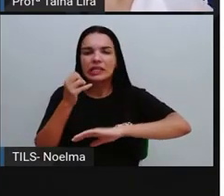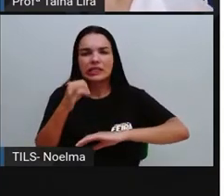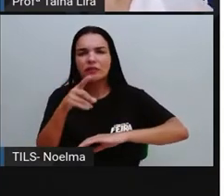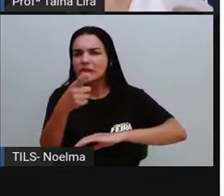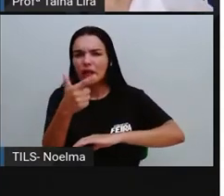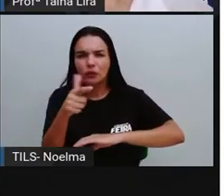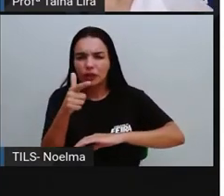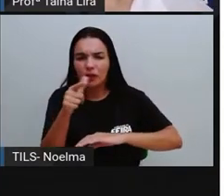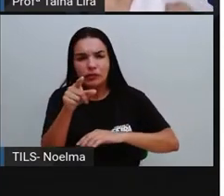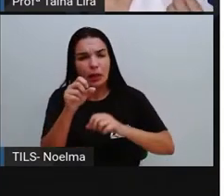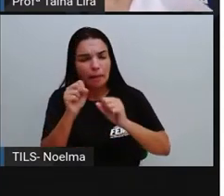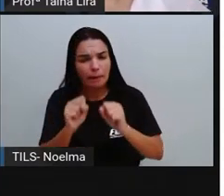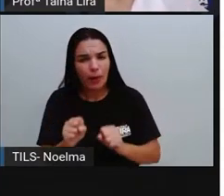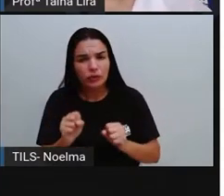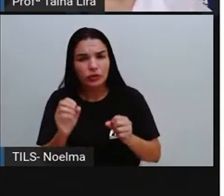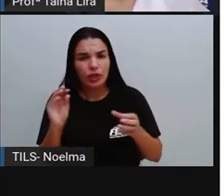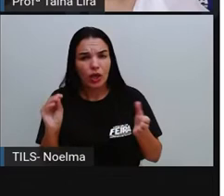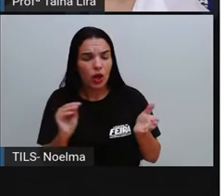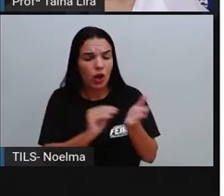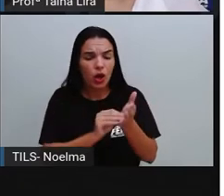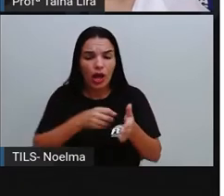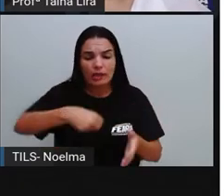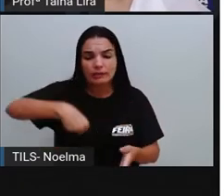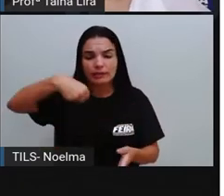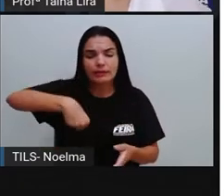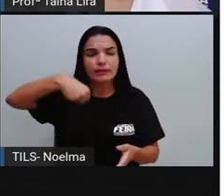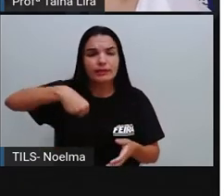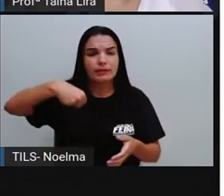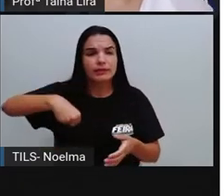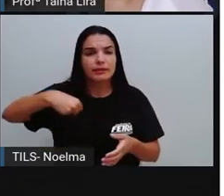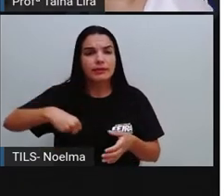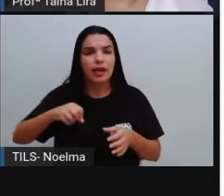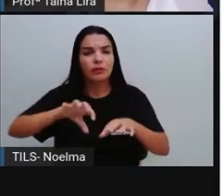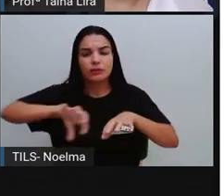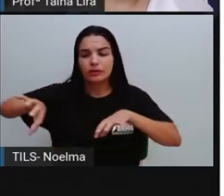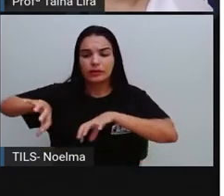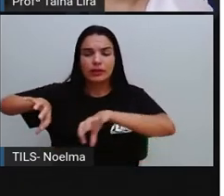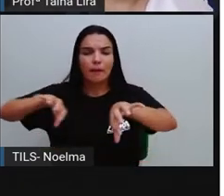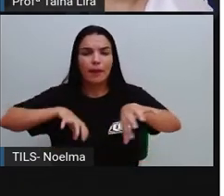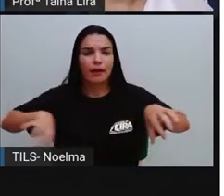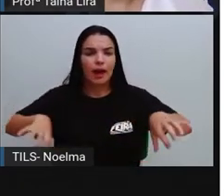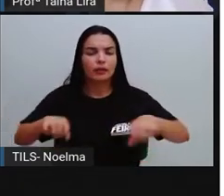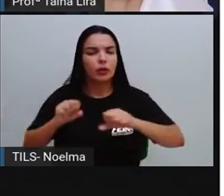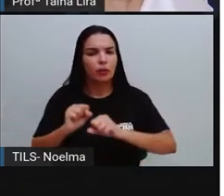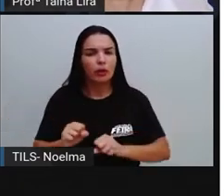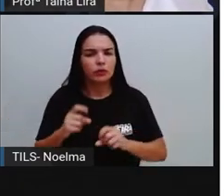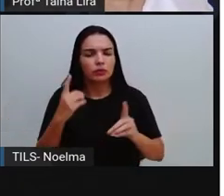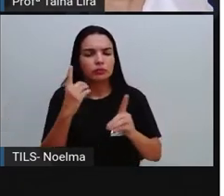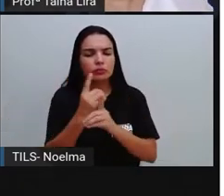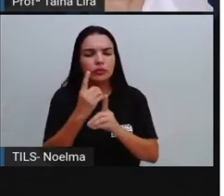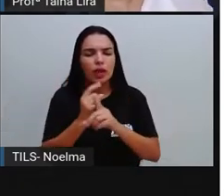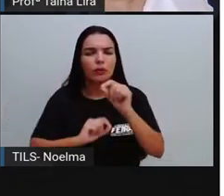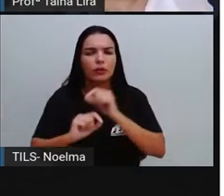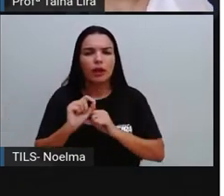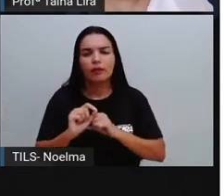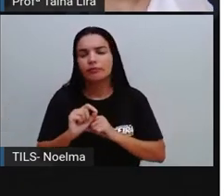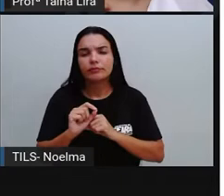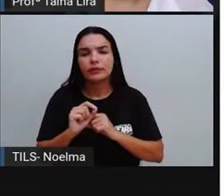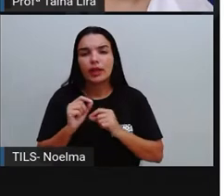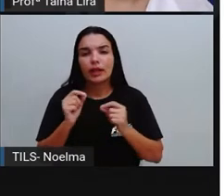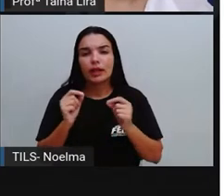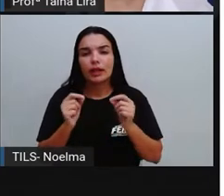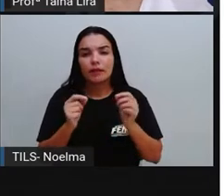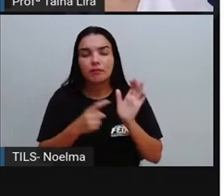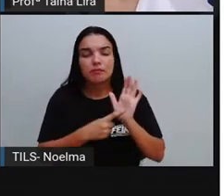você pode colocar em sacos separados e até mesmo identificar ali, com uma fitinha, né? É, colocar uma